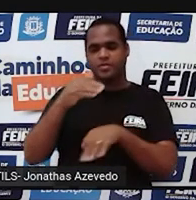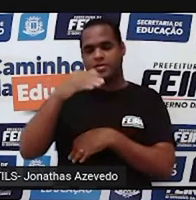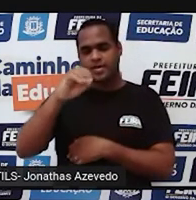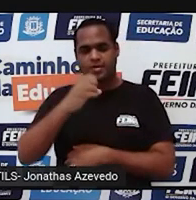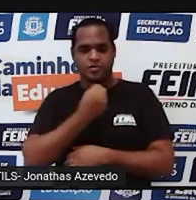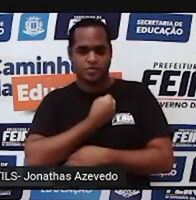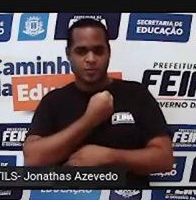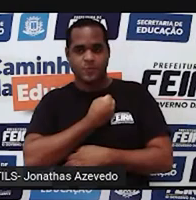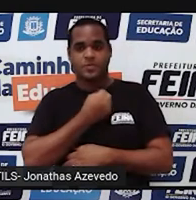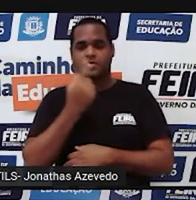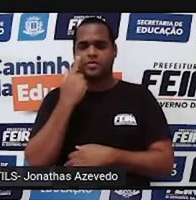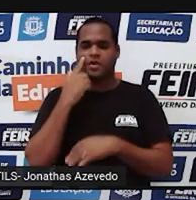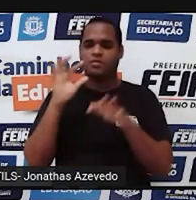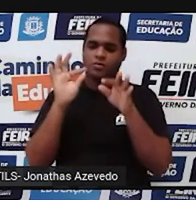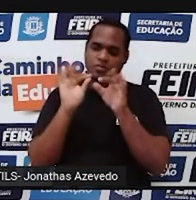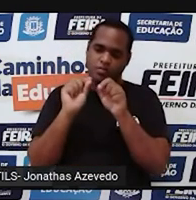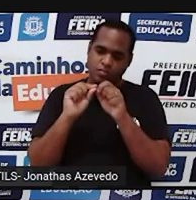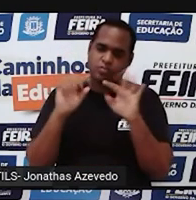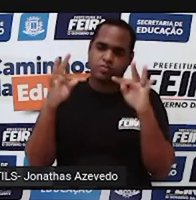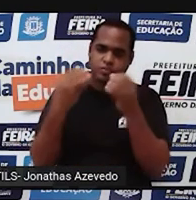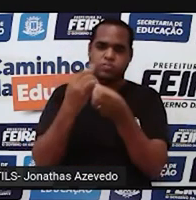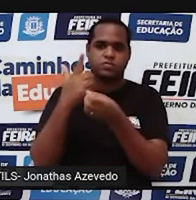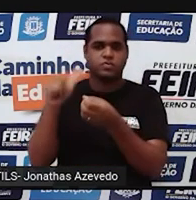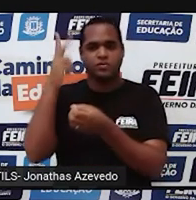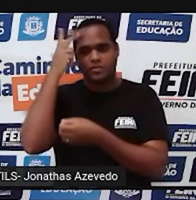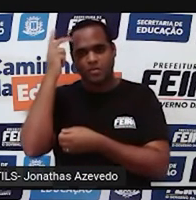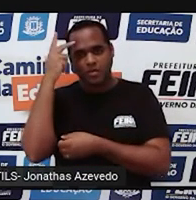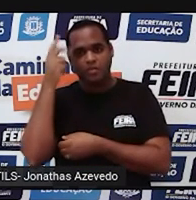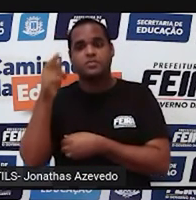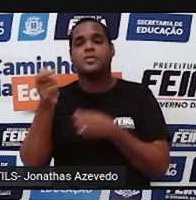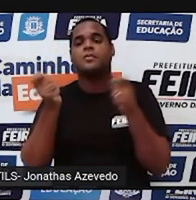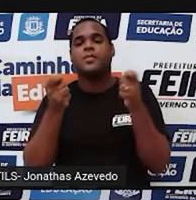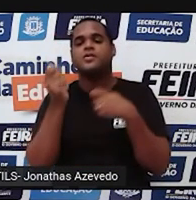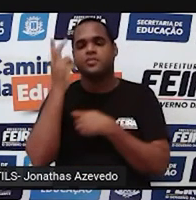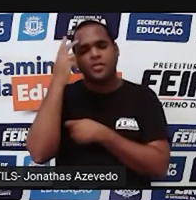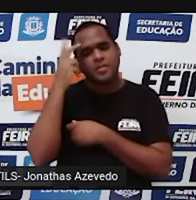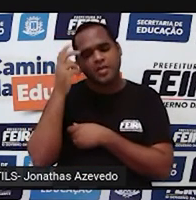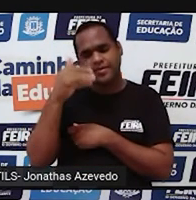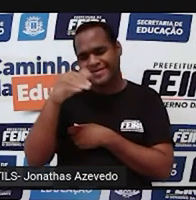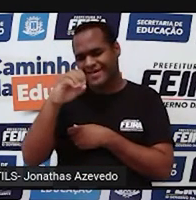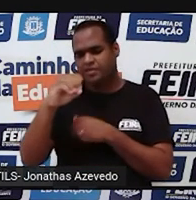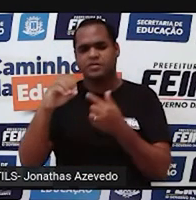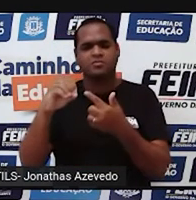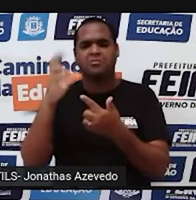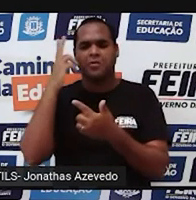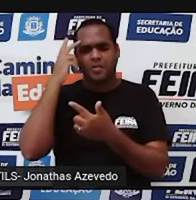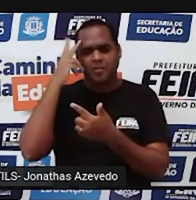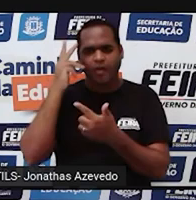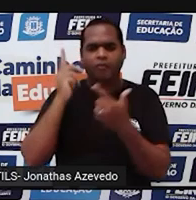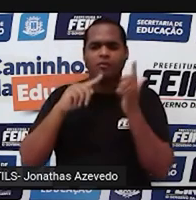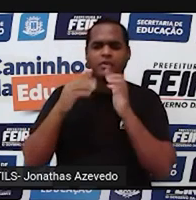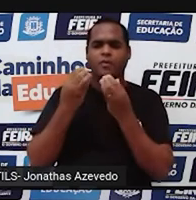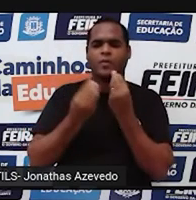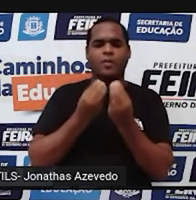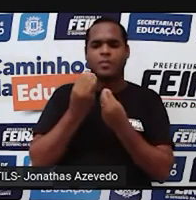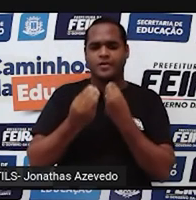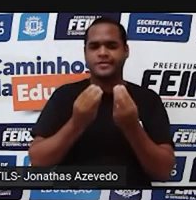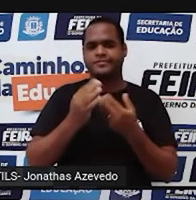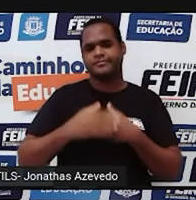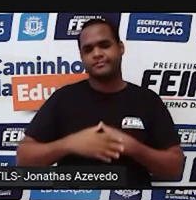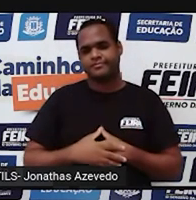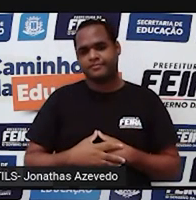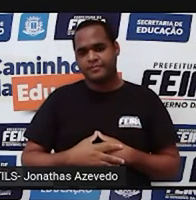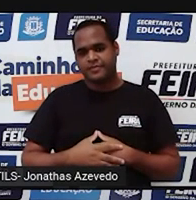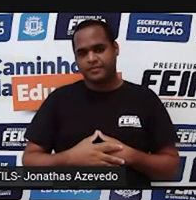para qualquer número natural. Então, de que maneira é a gente faz esse 10 ficar escrito na forma de número decimal,